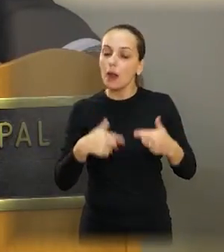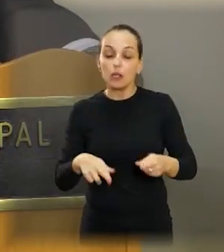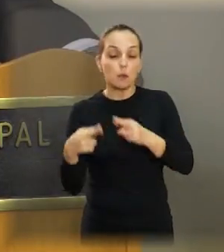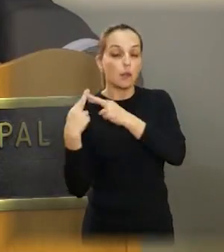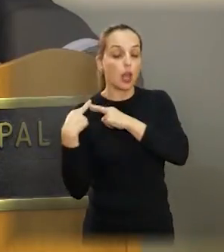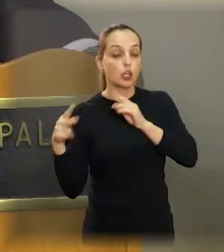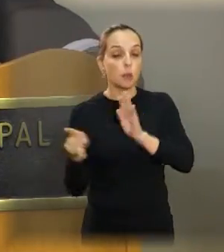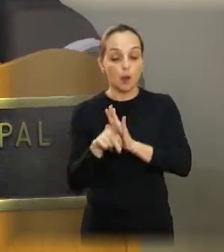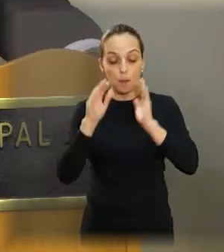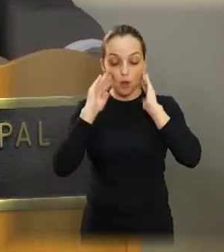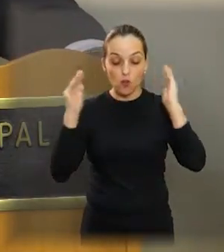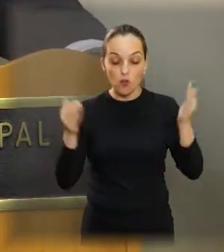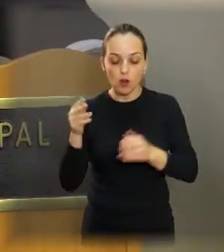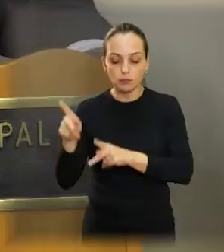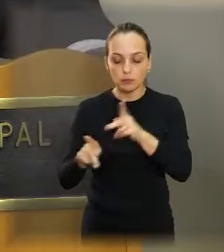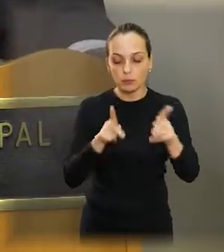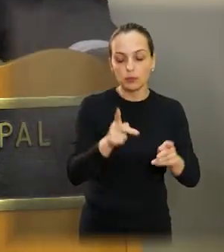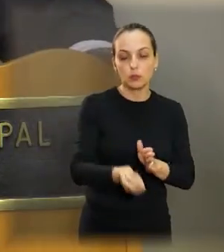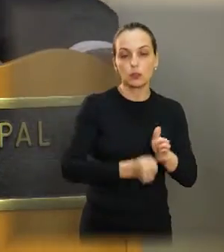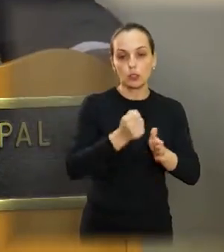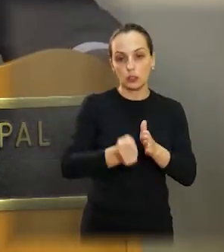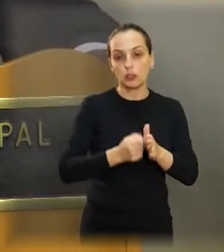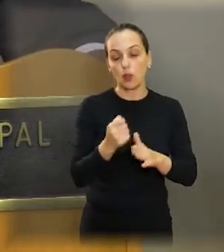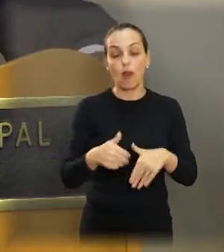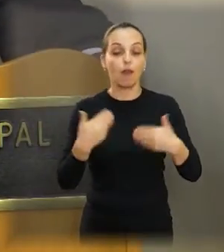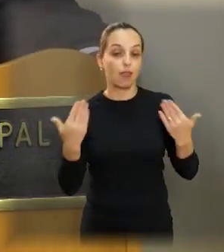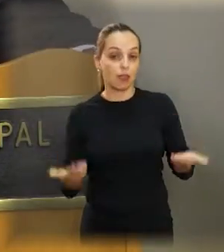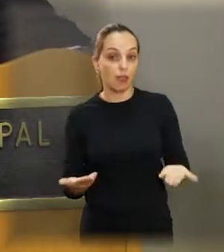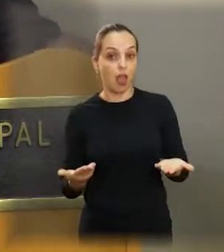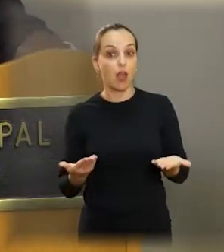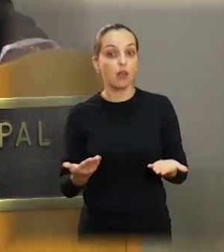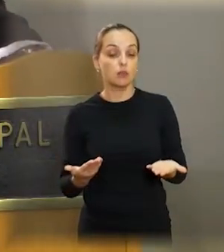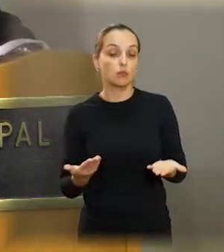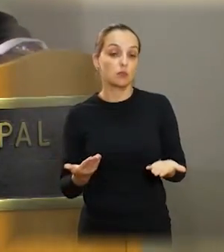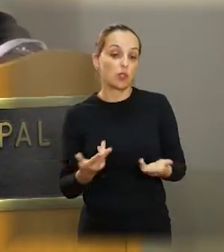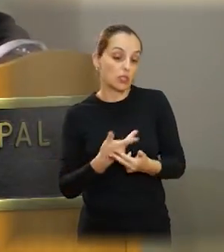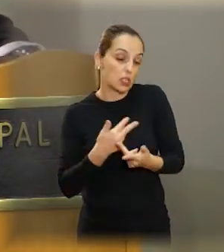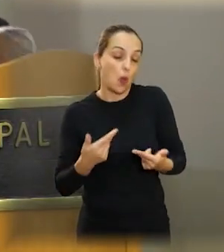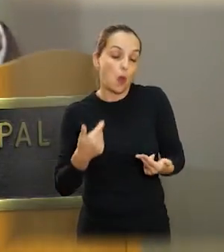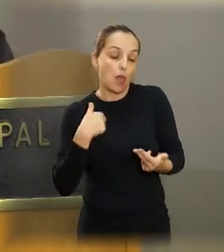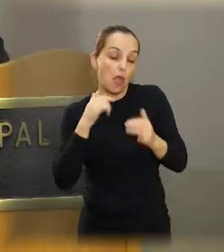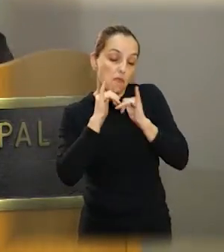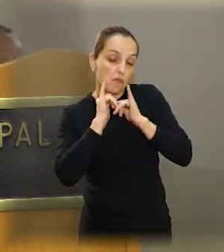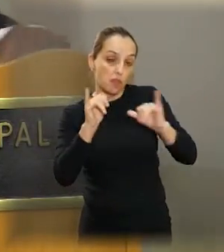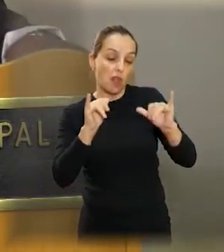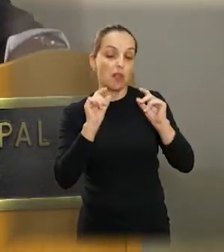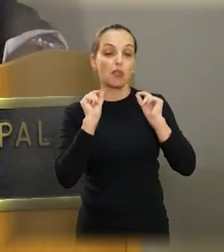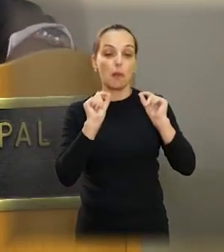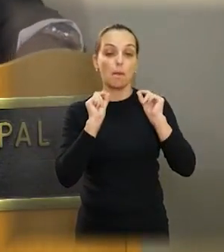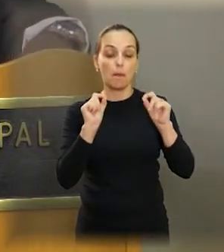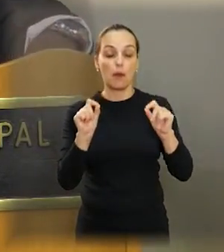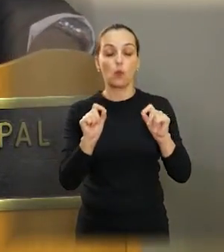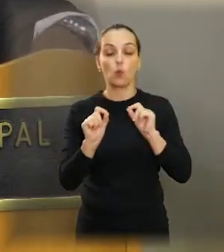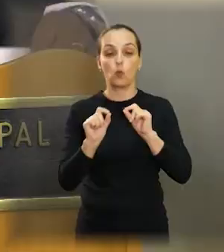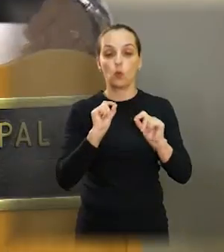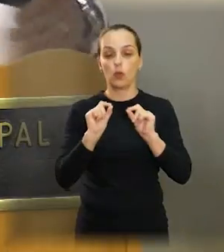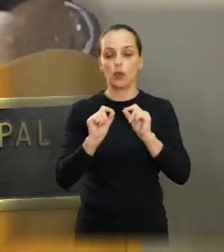com a população de Araraquara. Então eu tenho essas duas demandas e dizer para vocês, né? Que